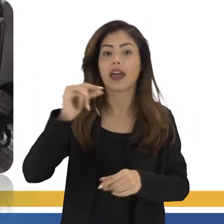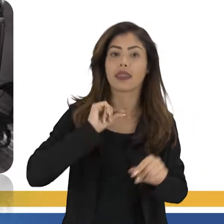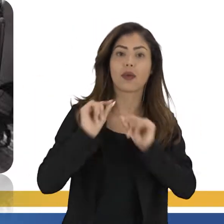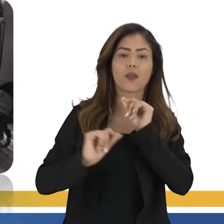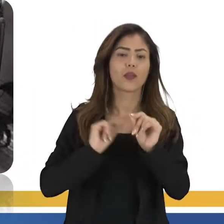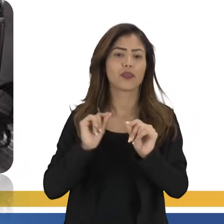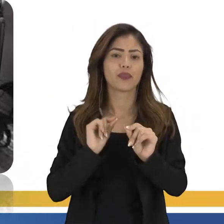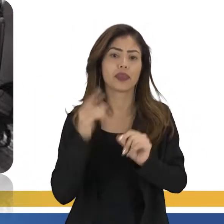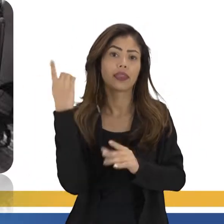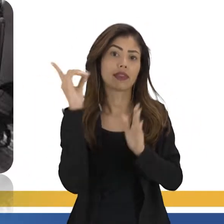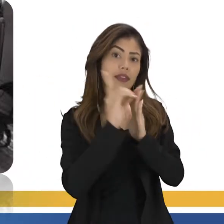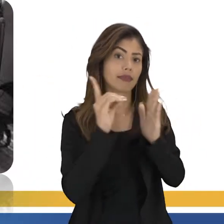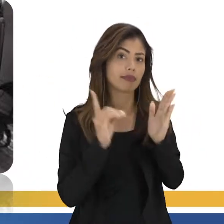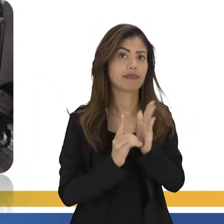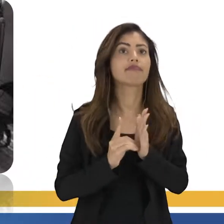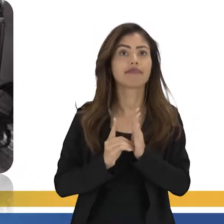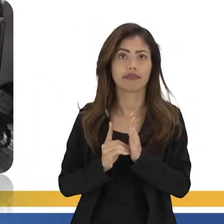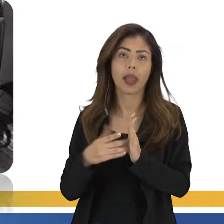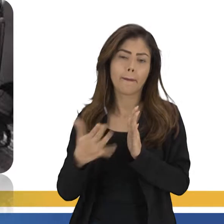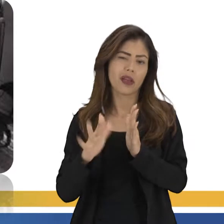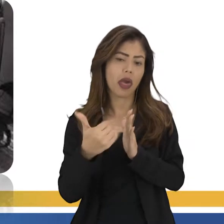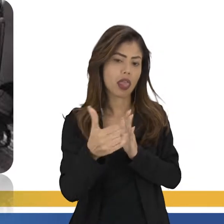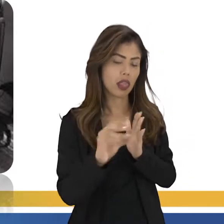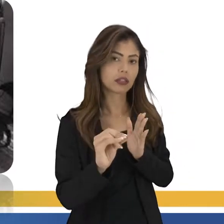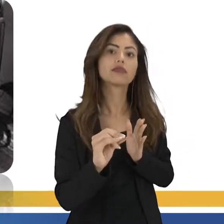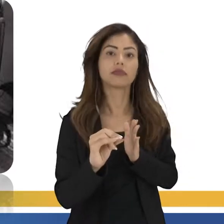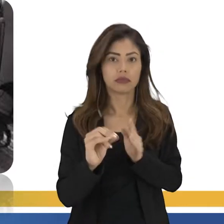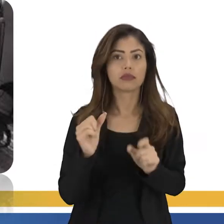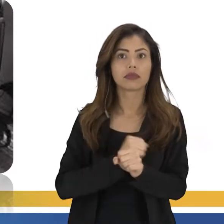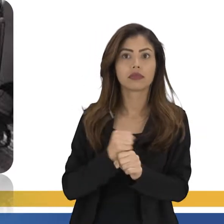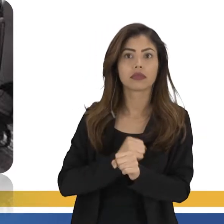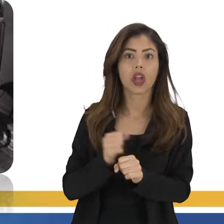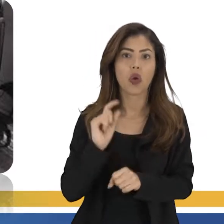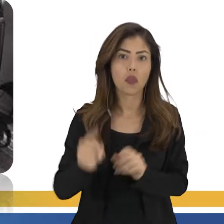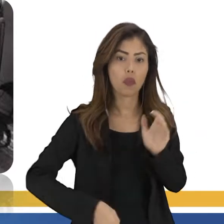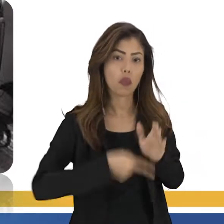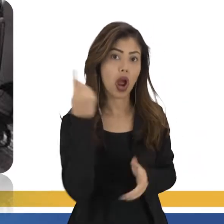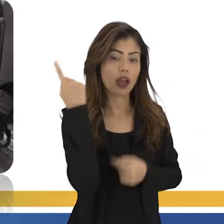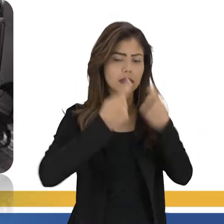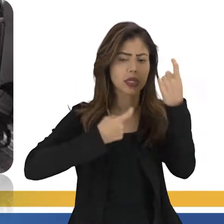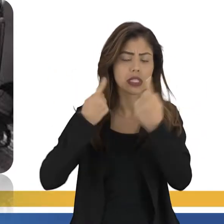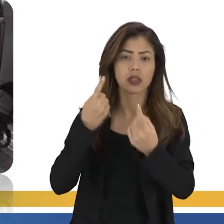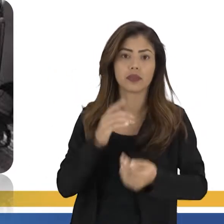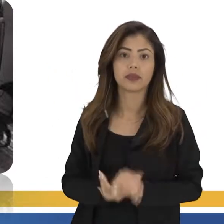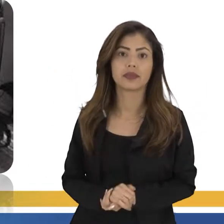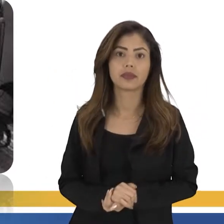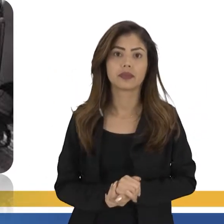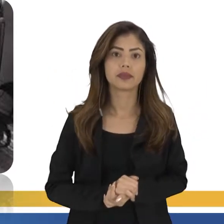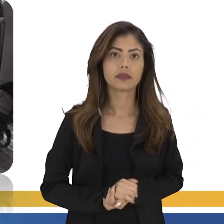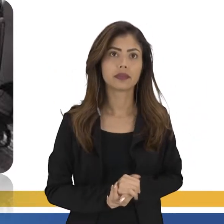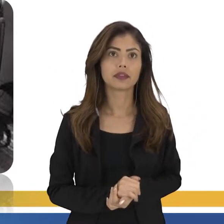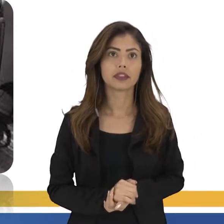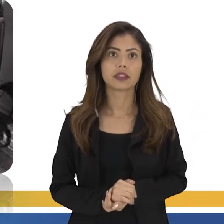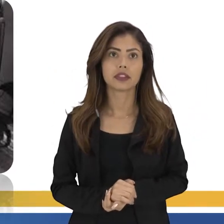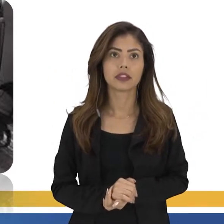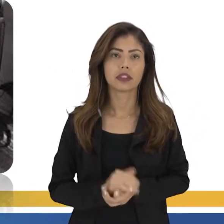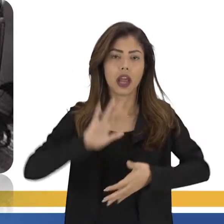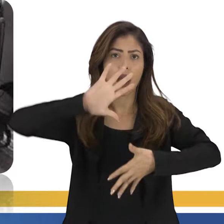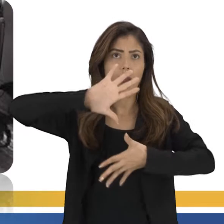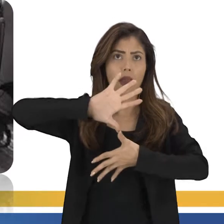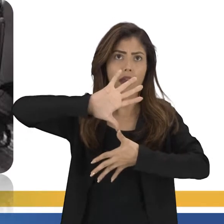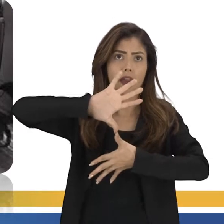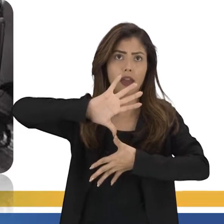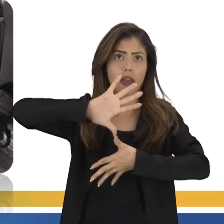década, nessa década aí de mais ou menos 10 anos, uma expressão que é American Wave